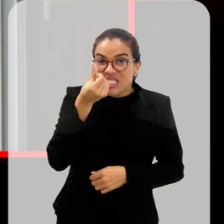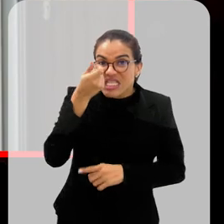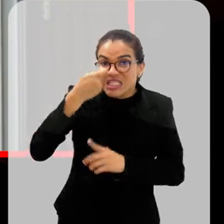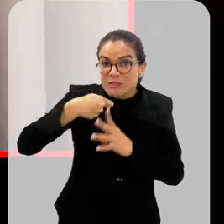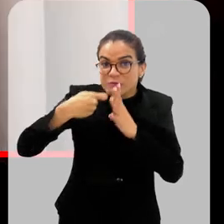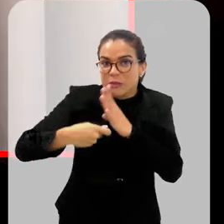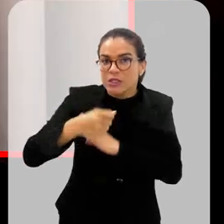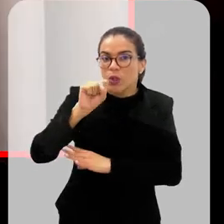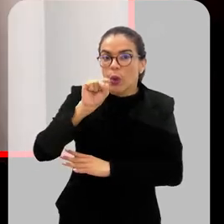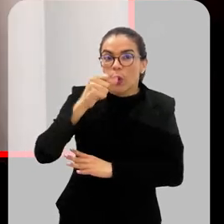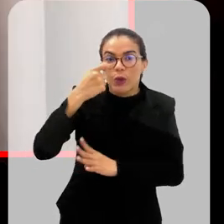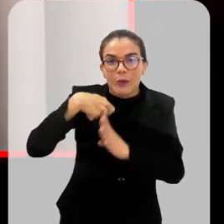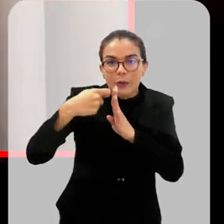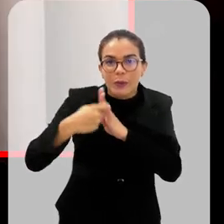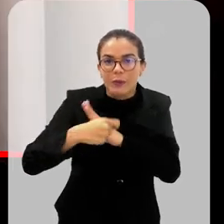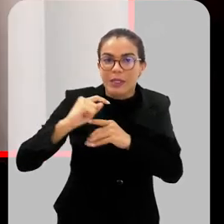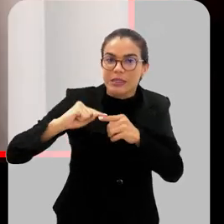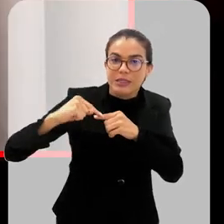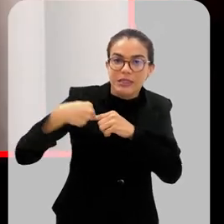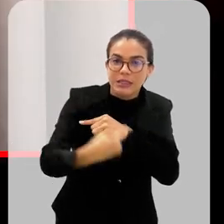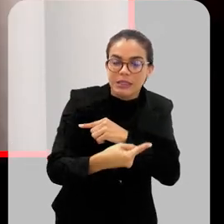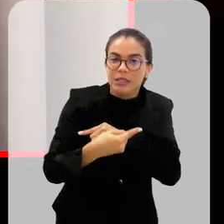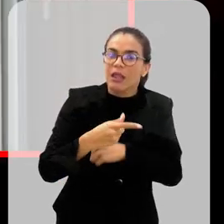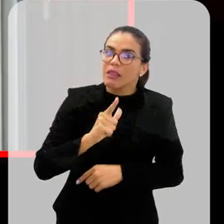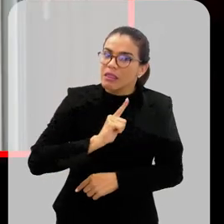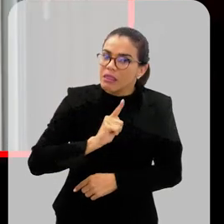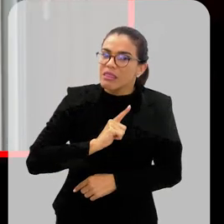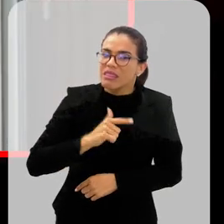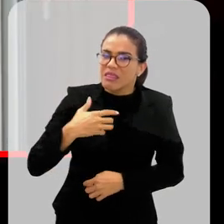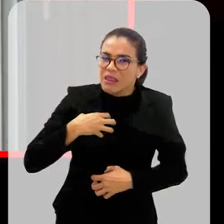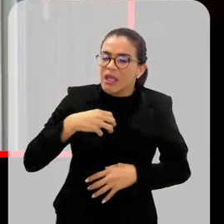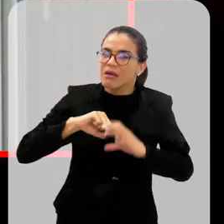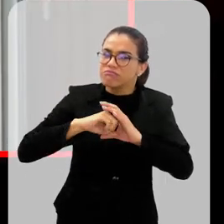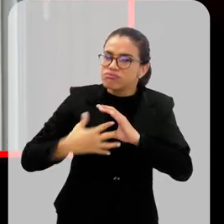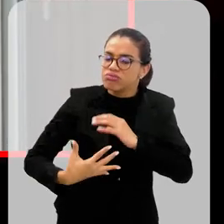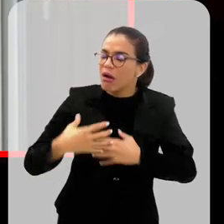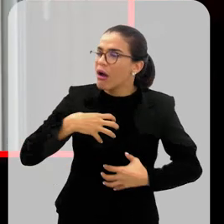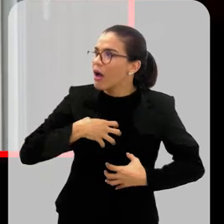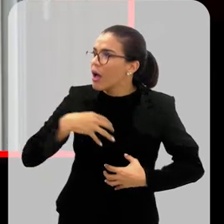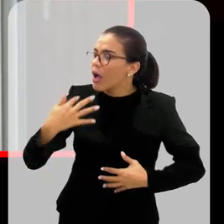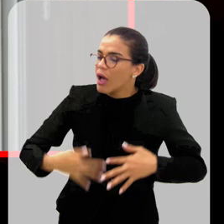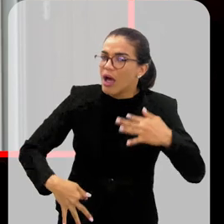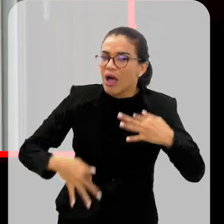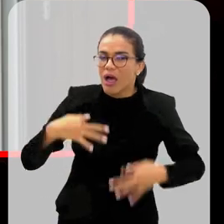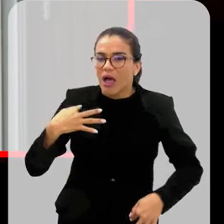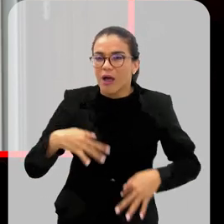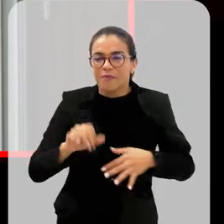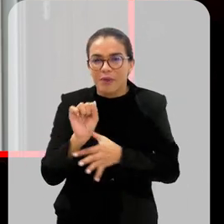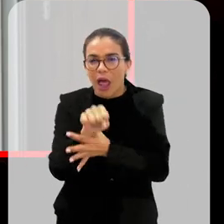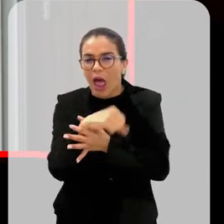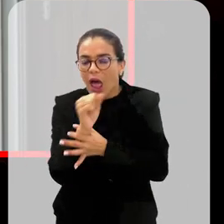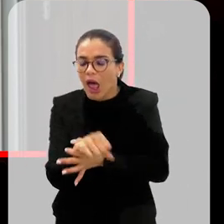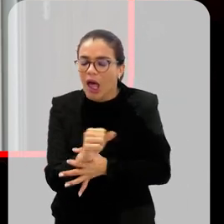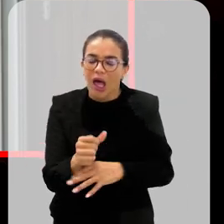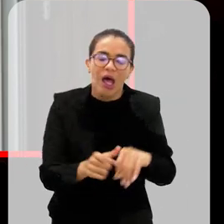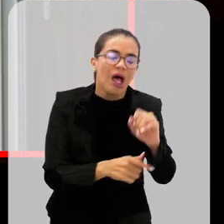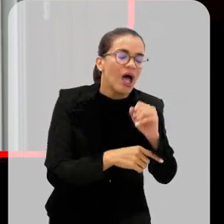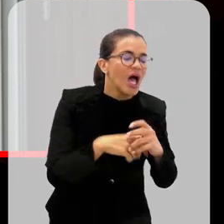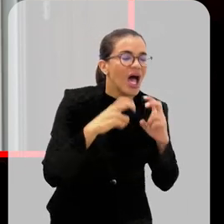meses depois, sete, oito meses depois, ainda tinham os sintomas das dores nas